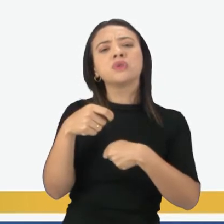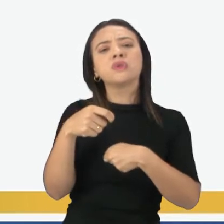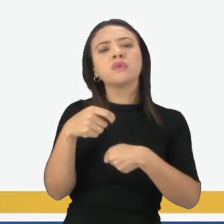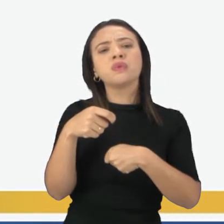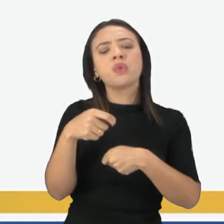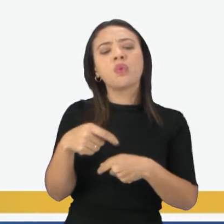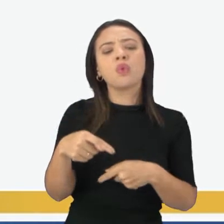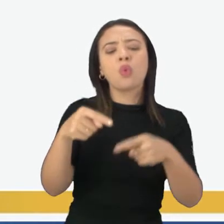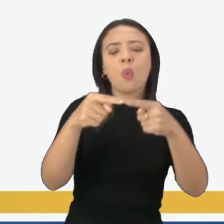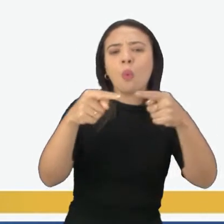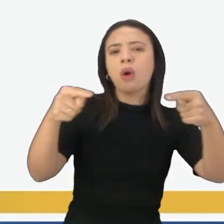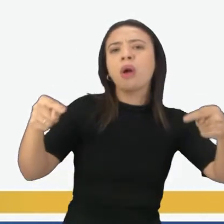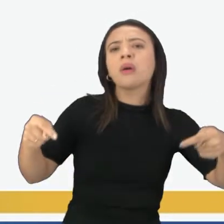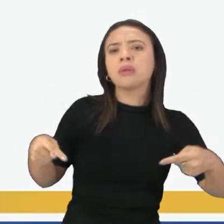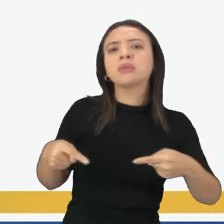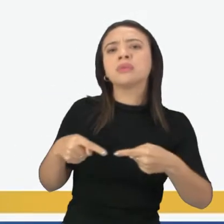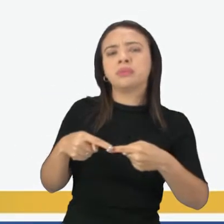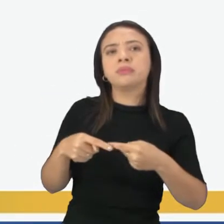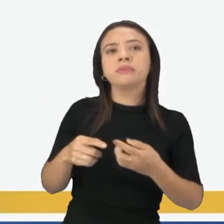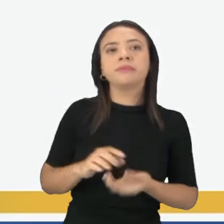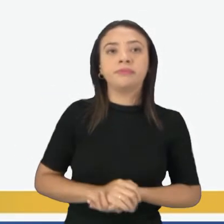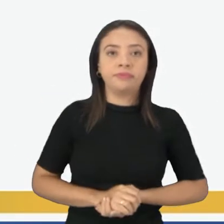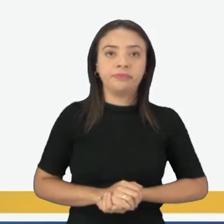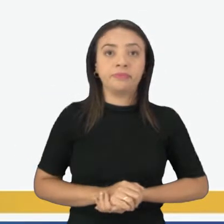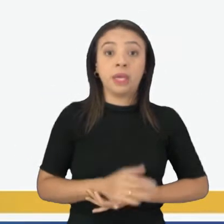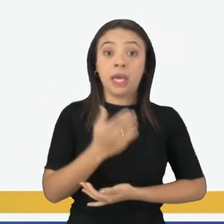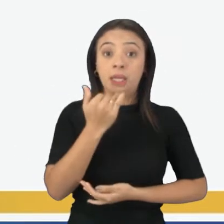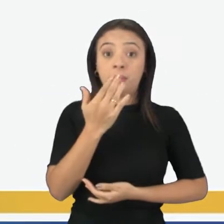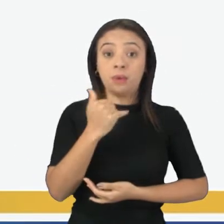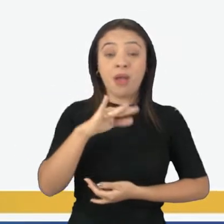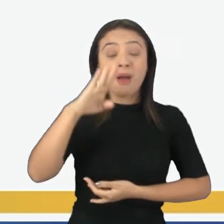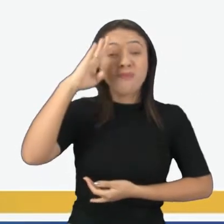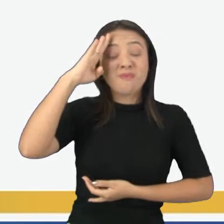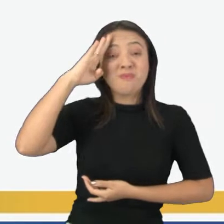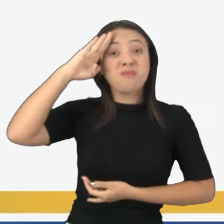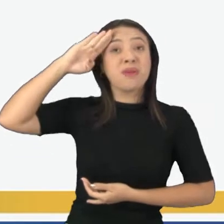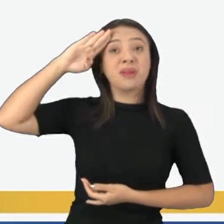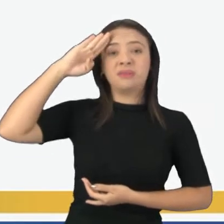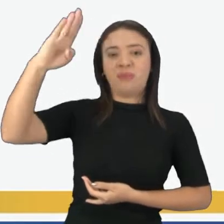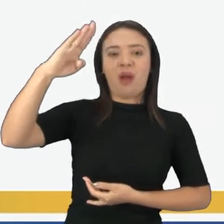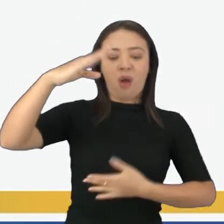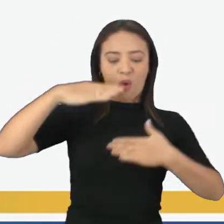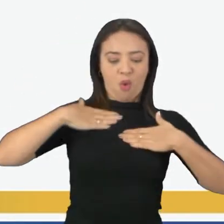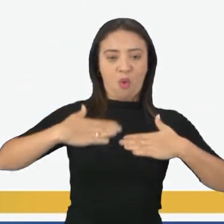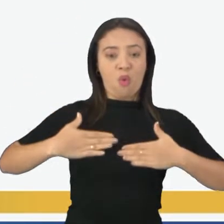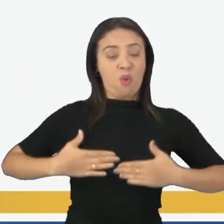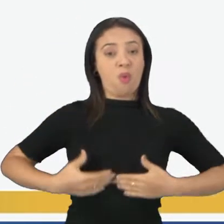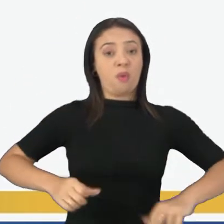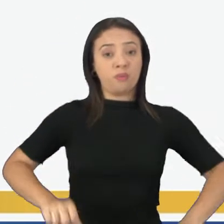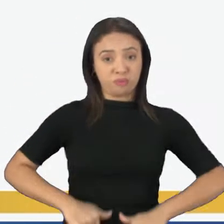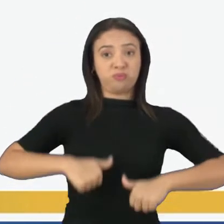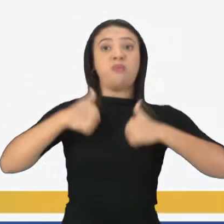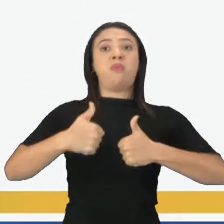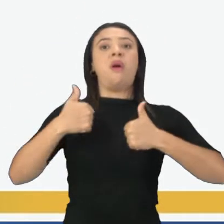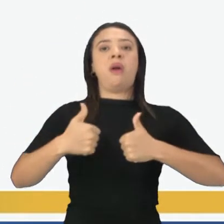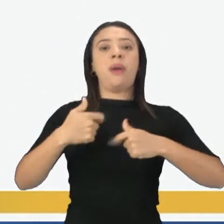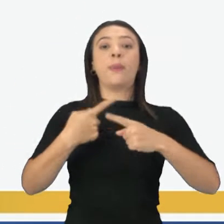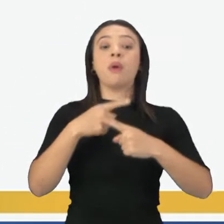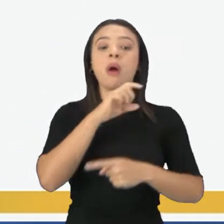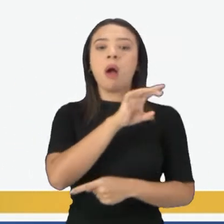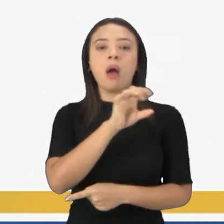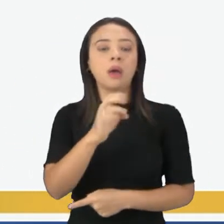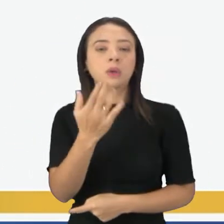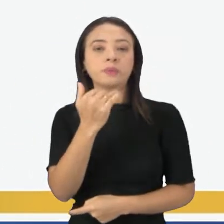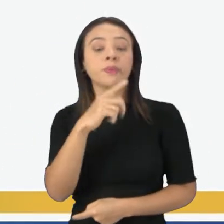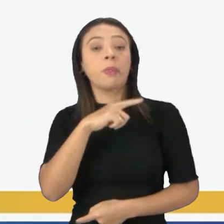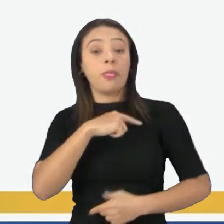num prato. A alimentação é fundamental para o nosso corpo funcionar bem. Cada alimento tem uma